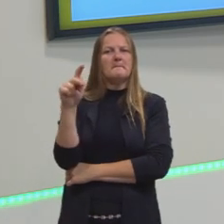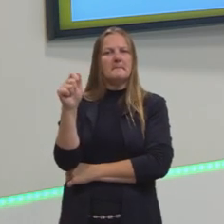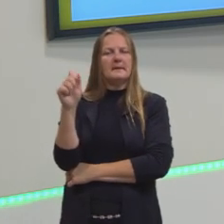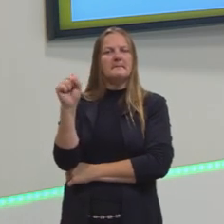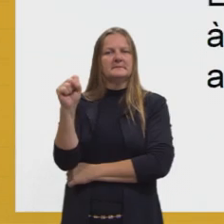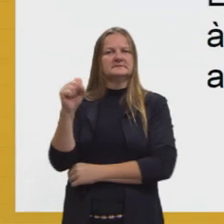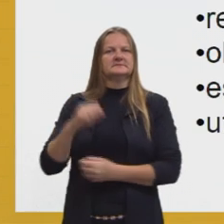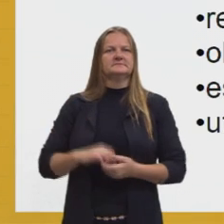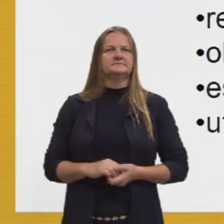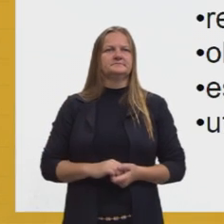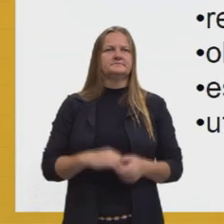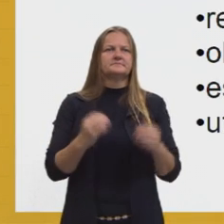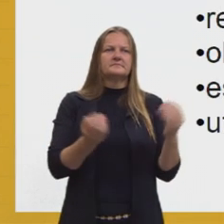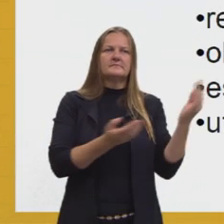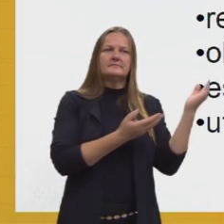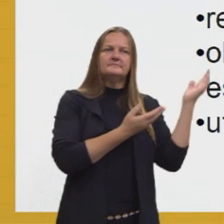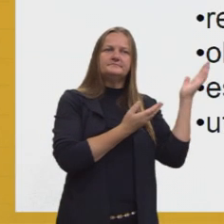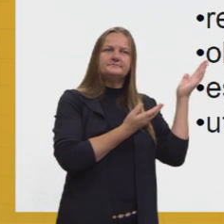cartografia.